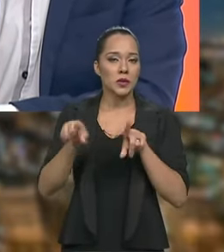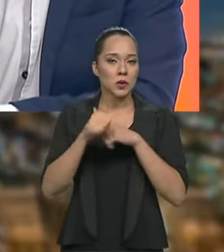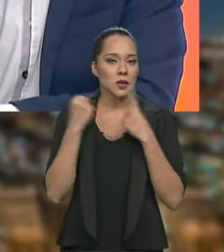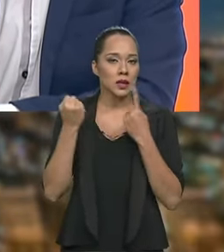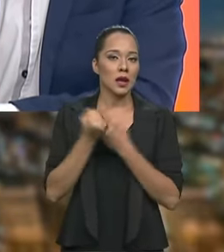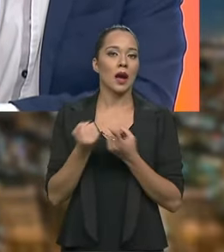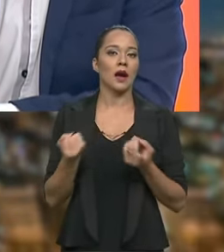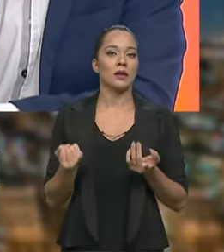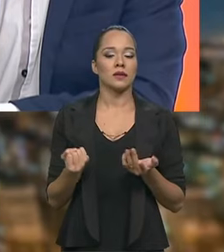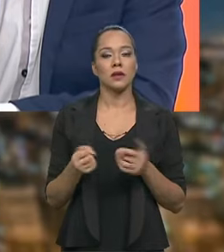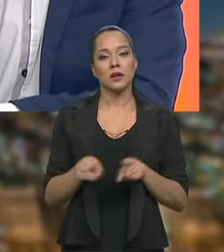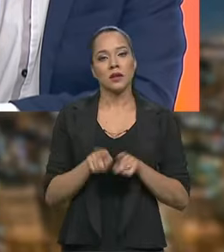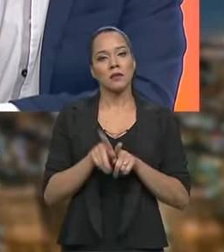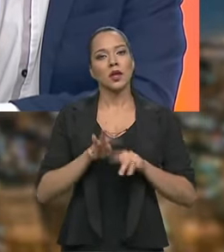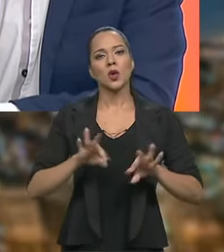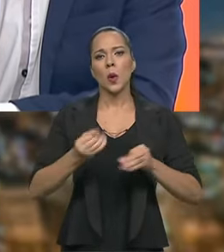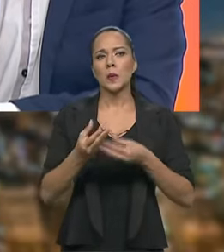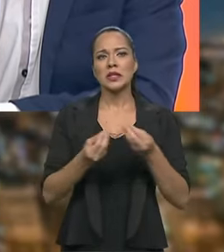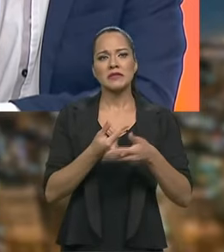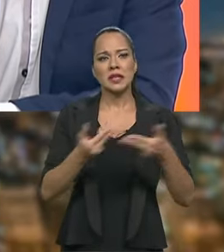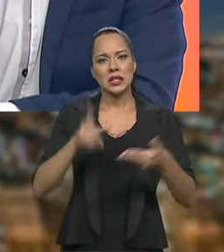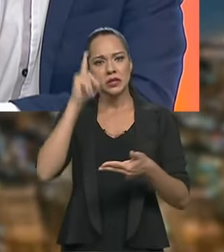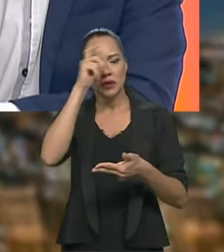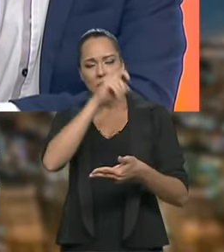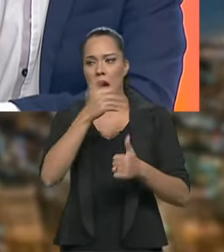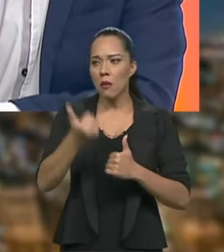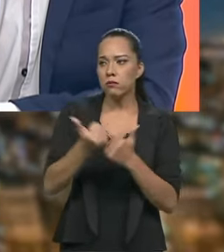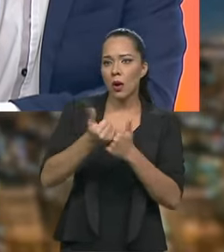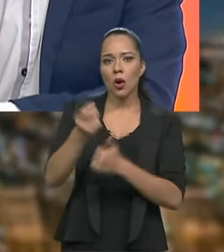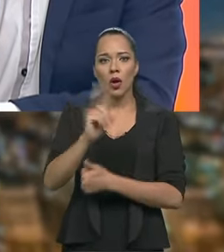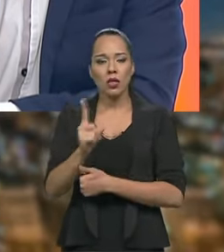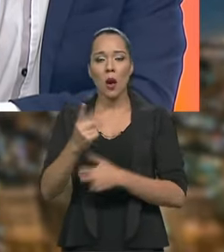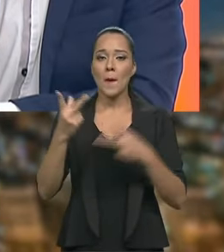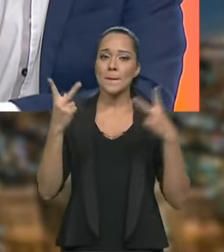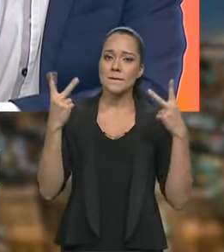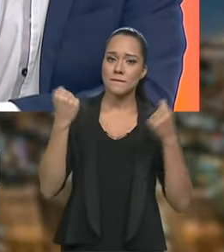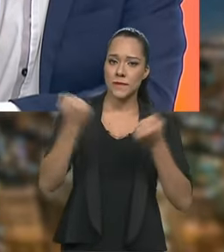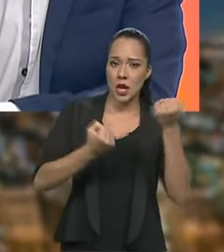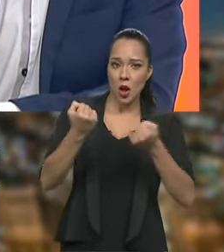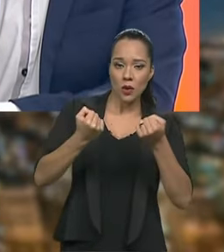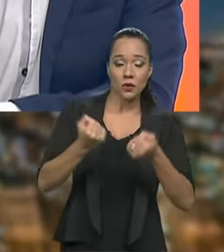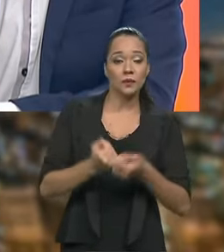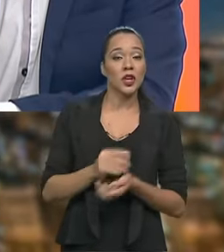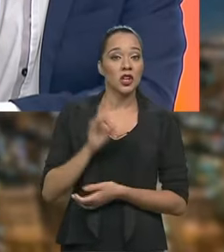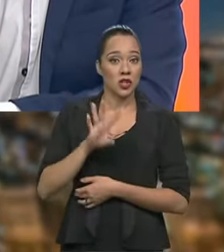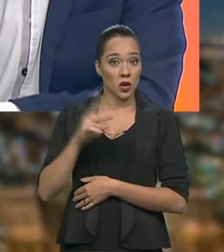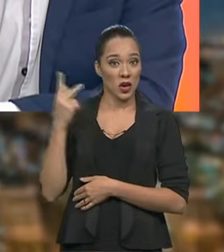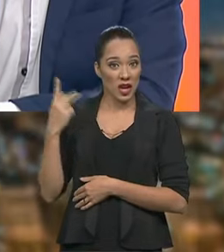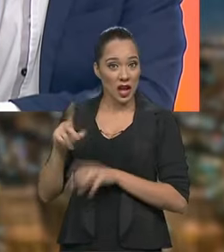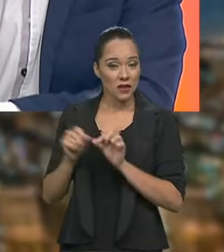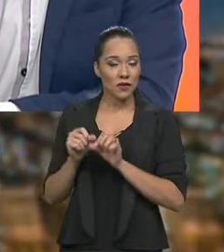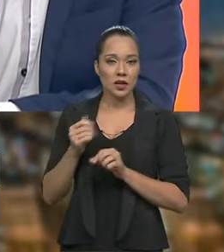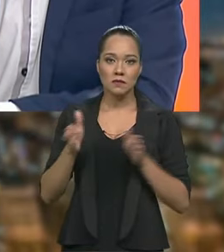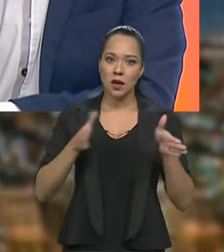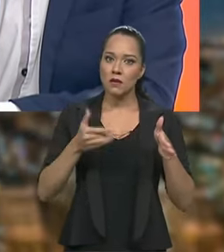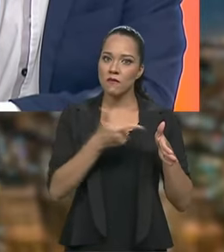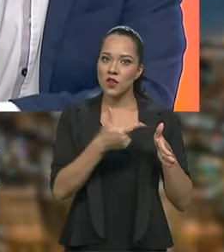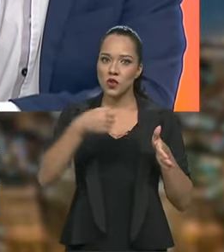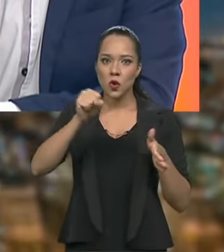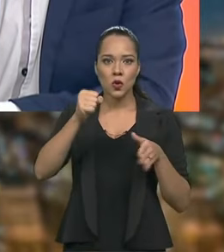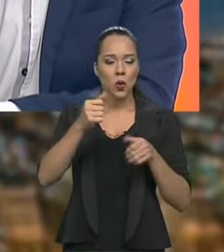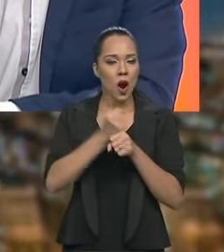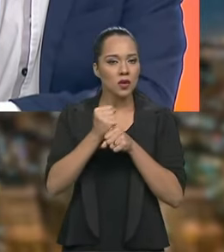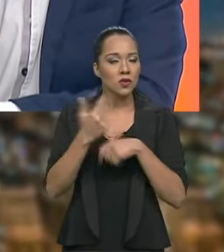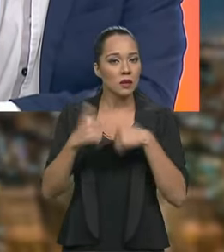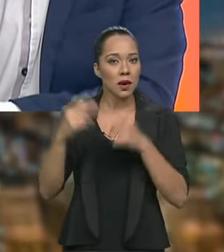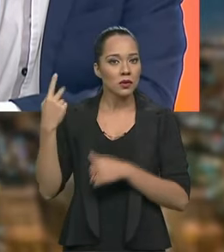e por todas as dificuldades que a gente tem apoia ou não esses pilotos. Agora, no caso do que ele faz há 28 anos, como ele falou, o trabalho que